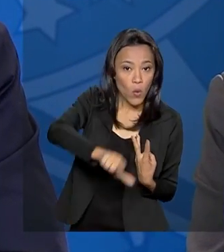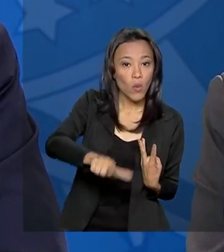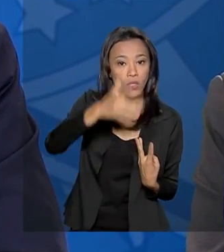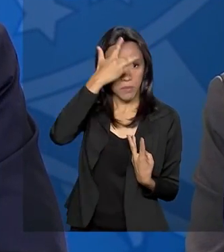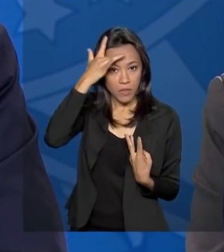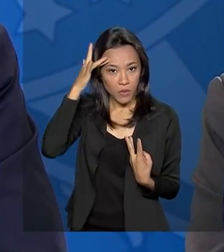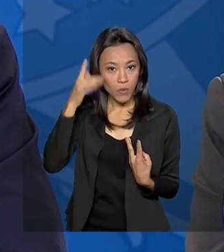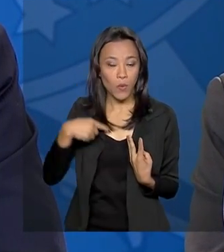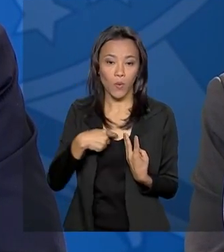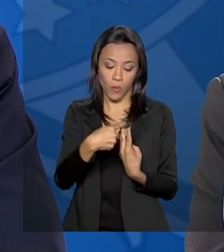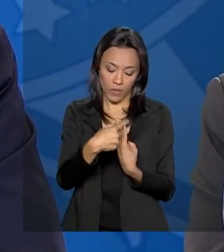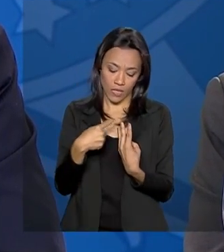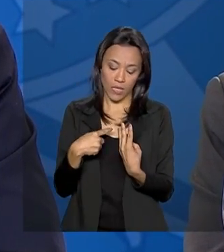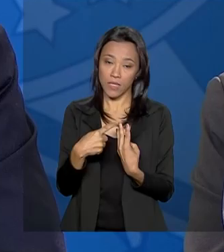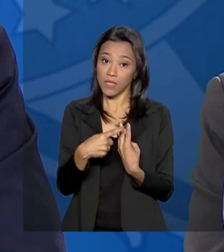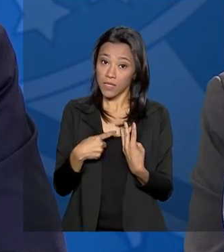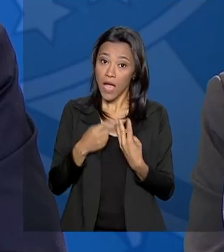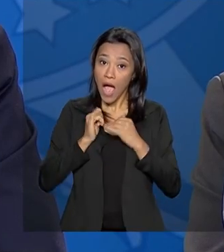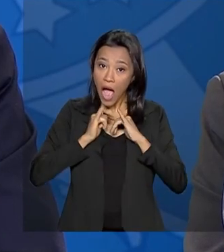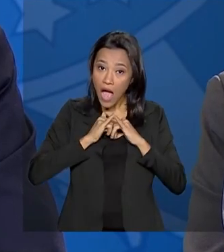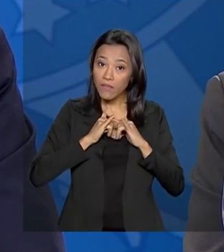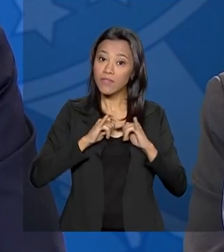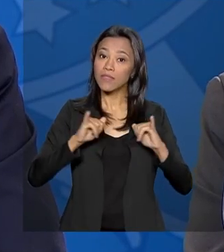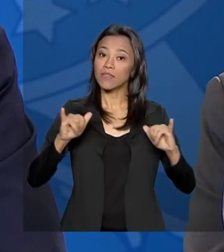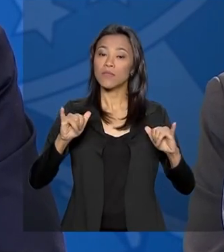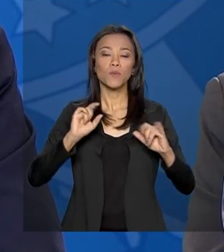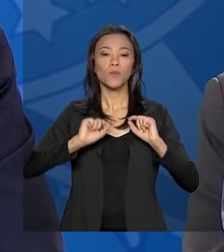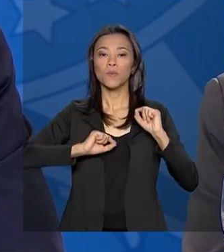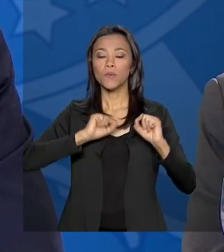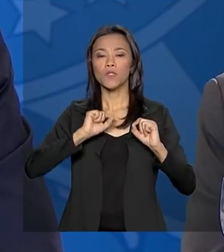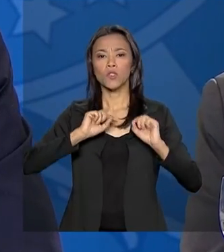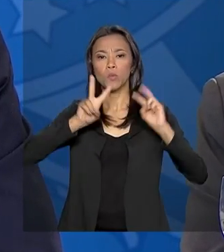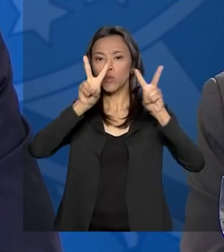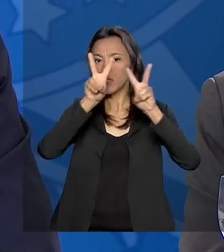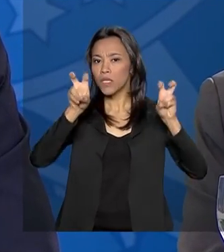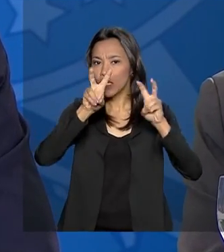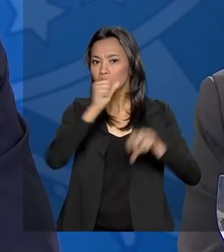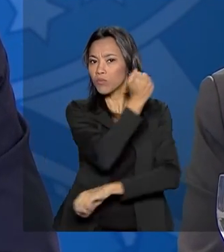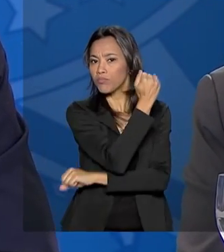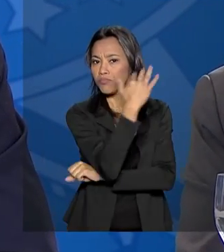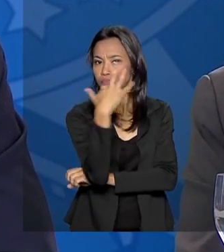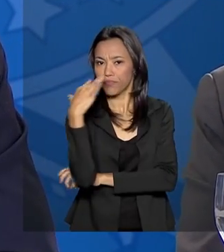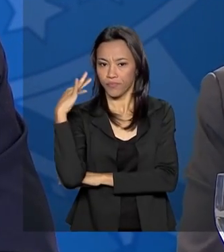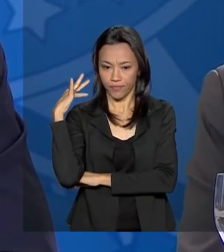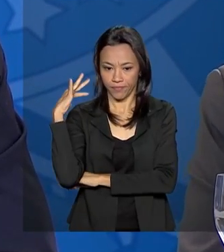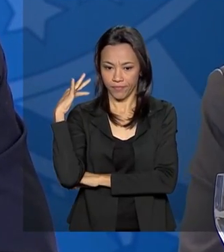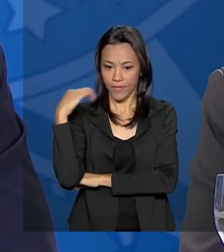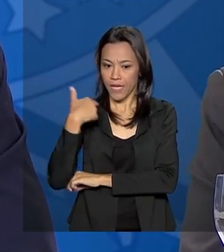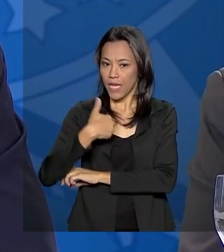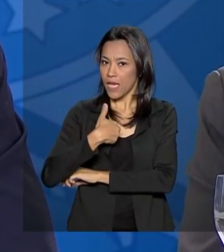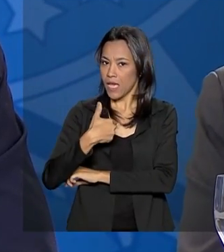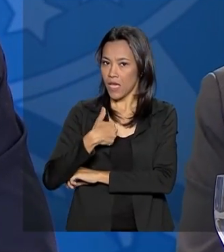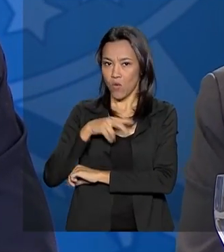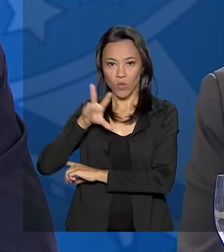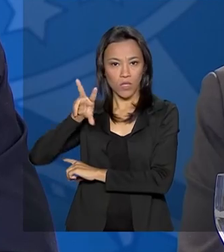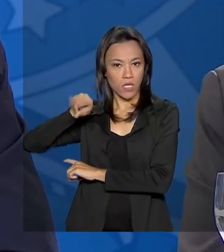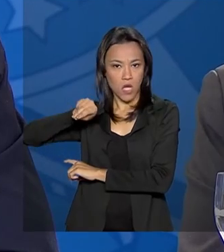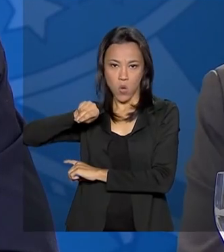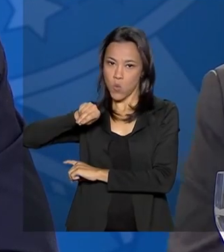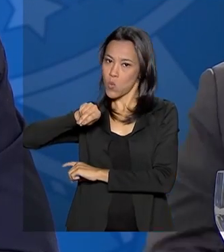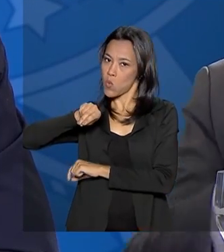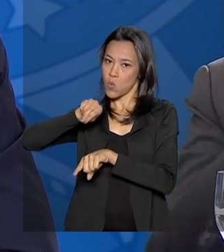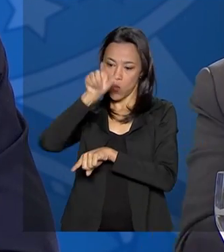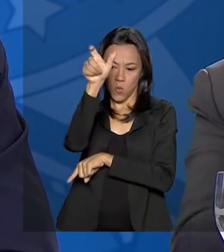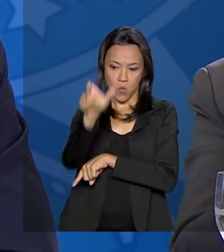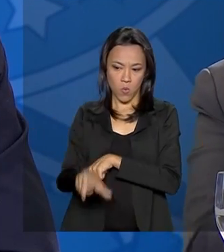viesse a anunciar decisões para a nossa questão ambiental. dele o rotundo não. Não reconheço o Raoni como